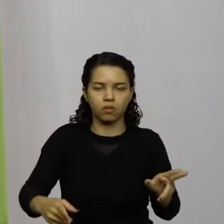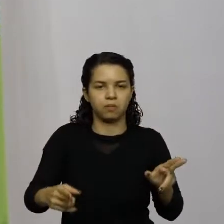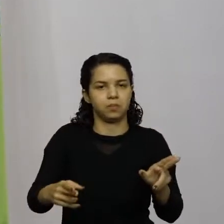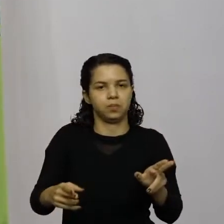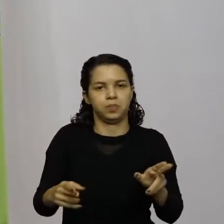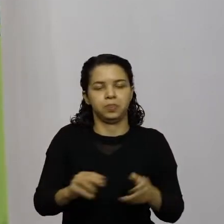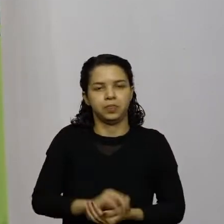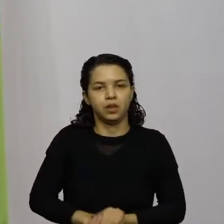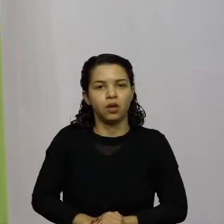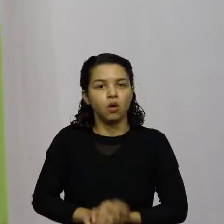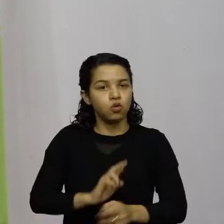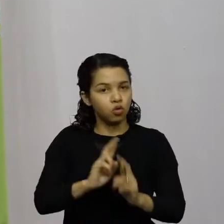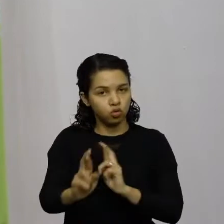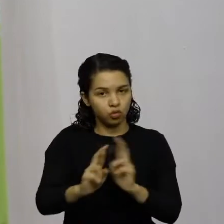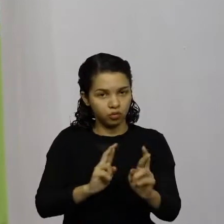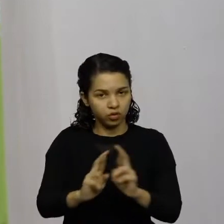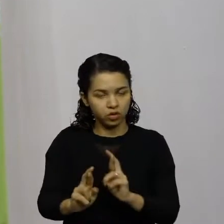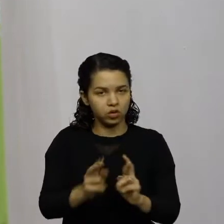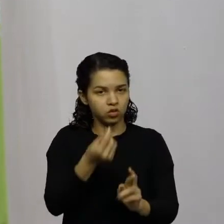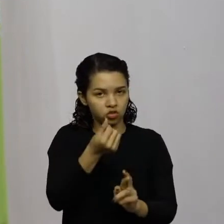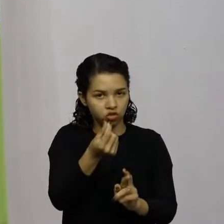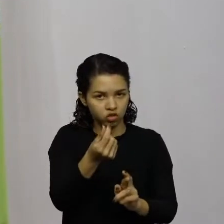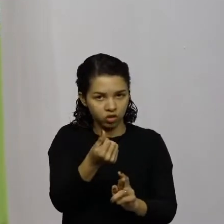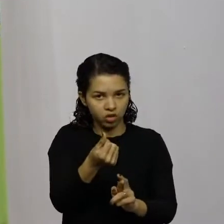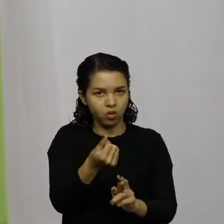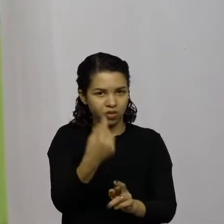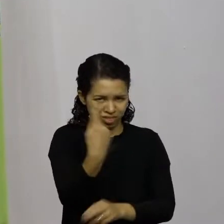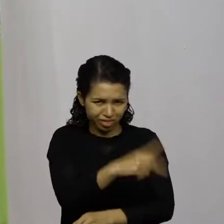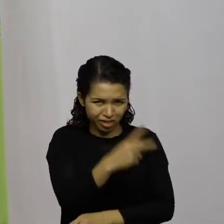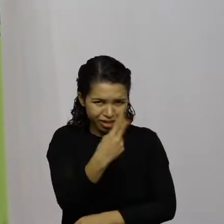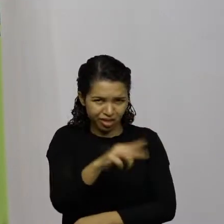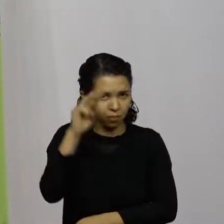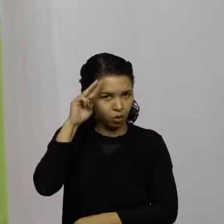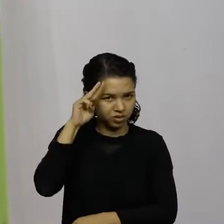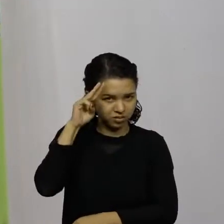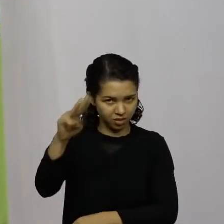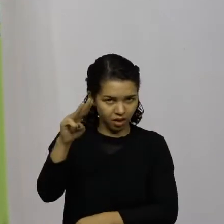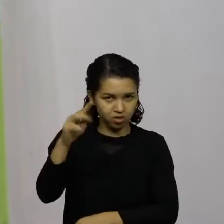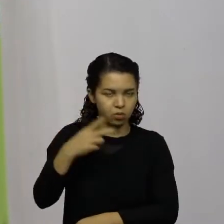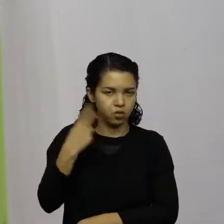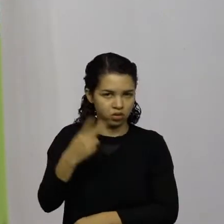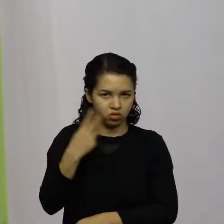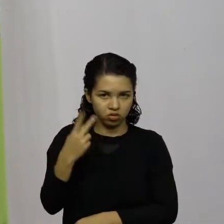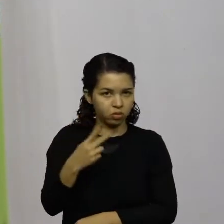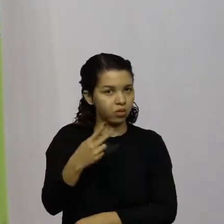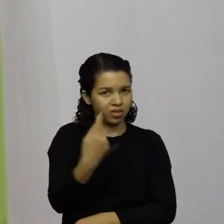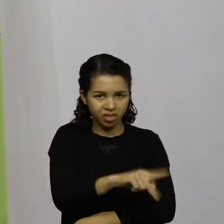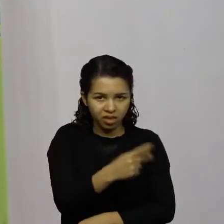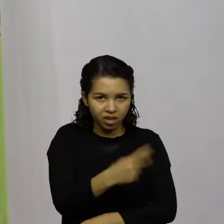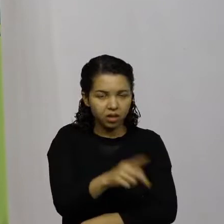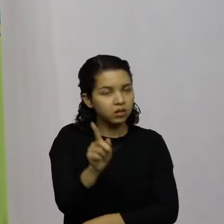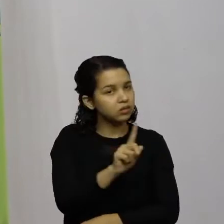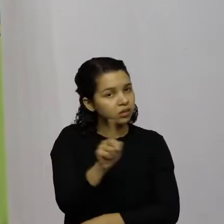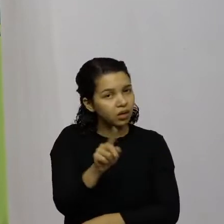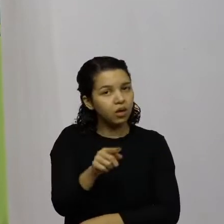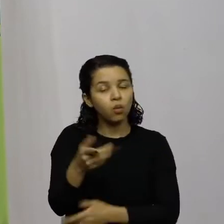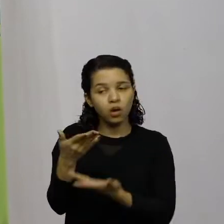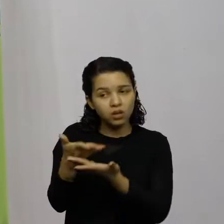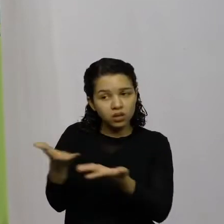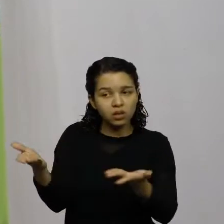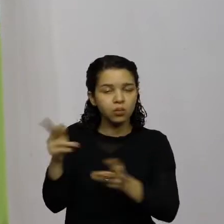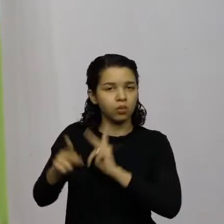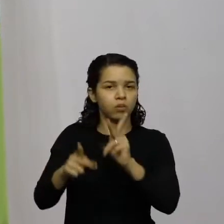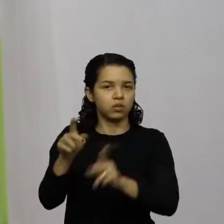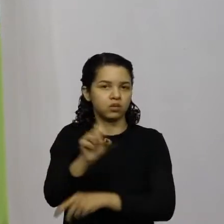para a SC não sai do Moisés, não é do Moisés o político, não é dele, foi tirado do catarinense